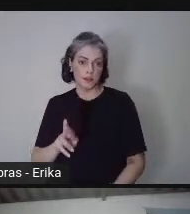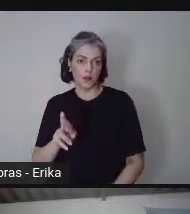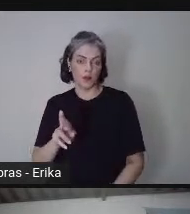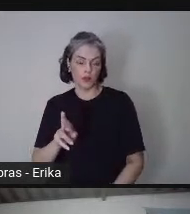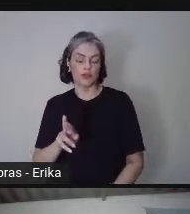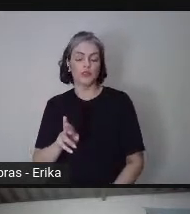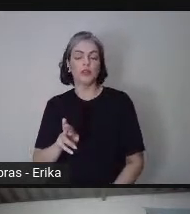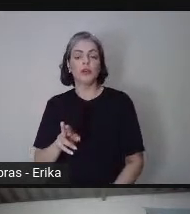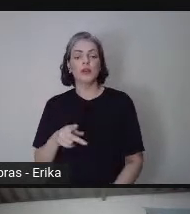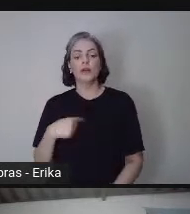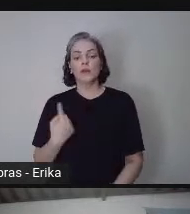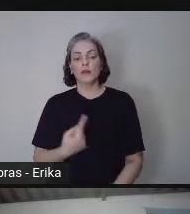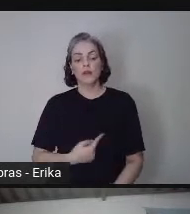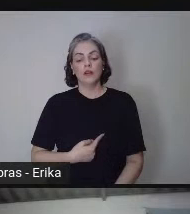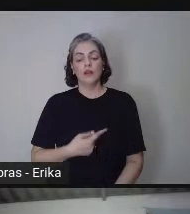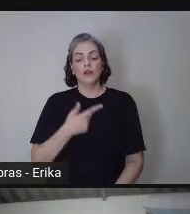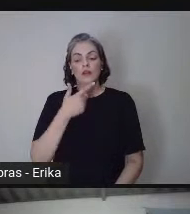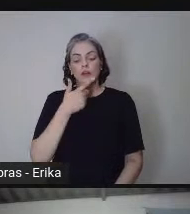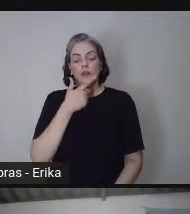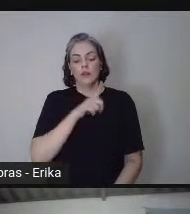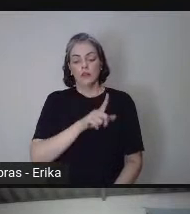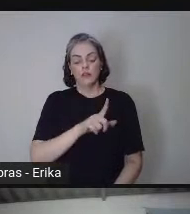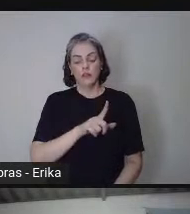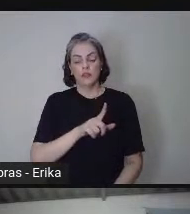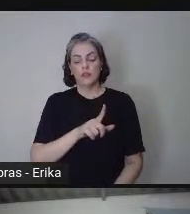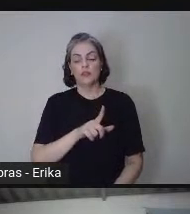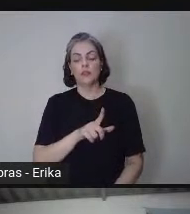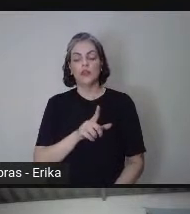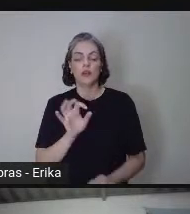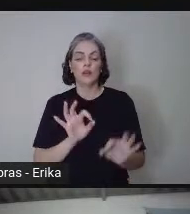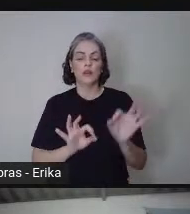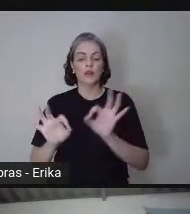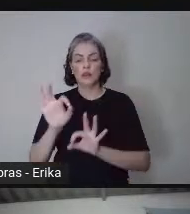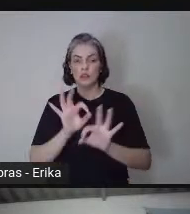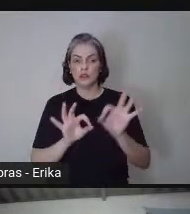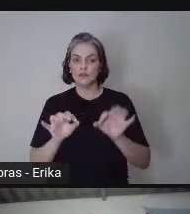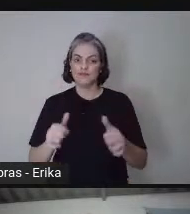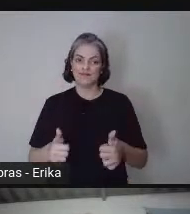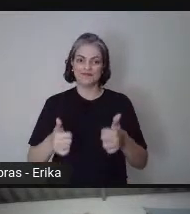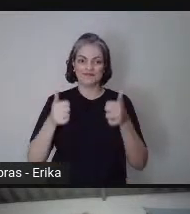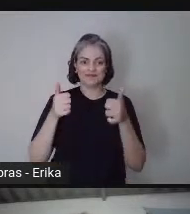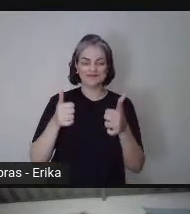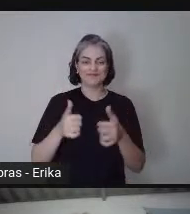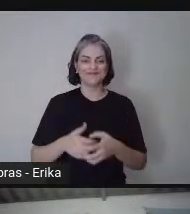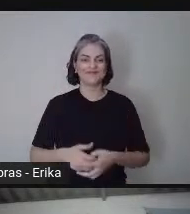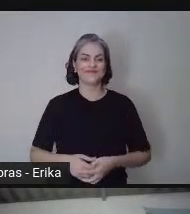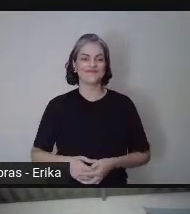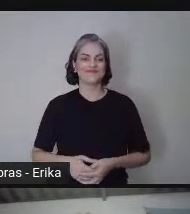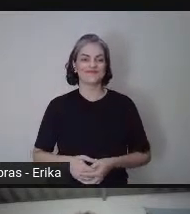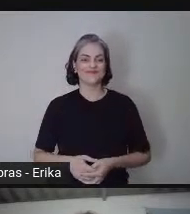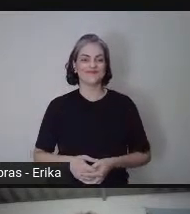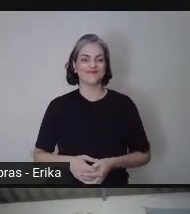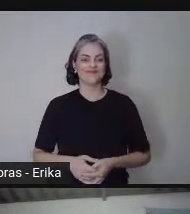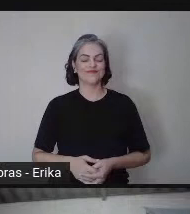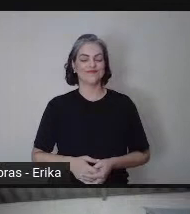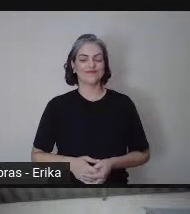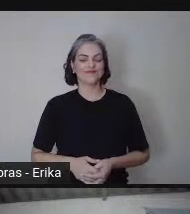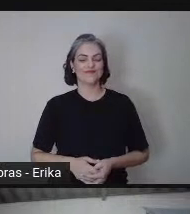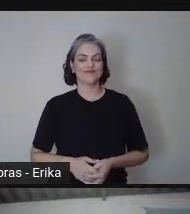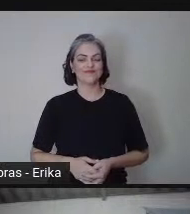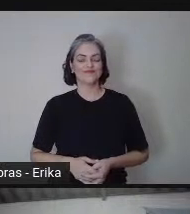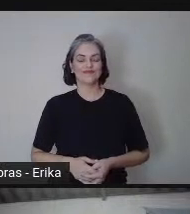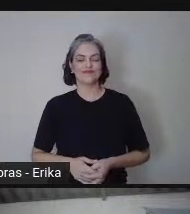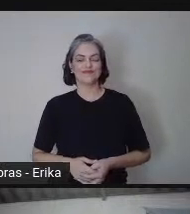para que a gente possa ter uma organização nesse fórum, pensando sempre na